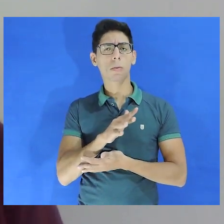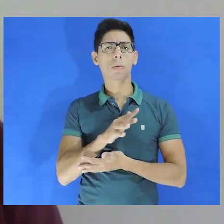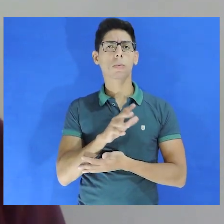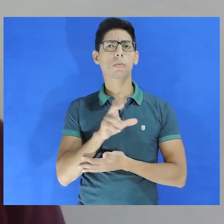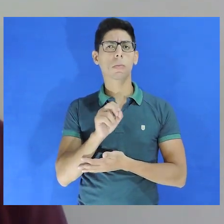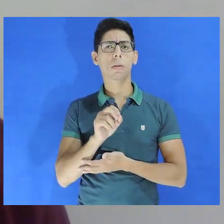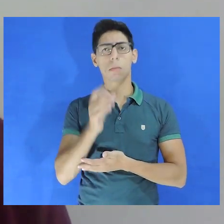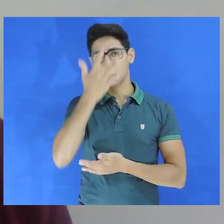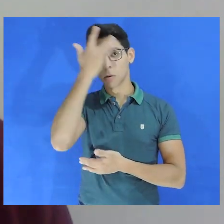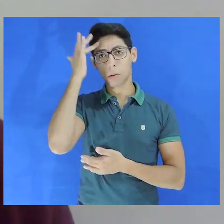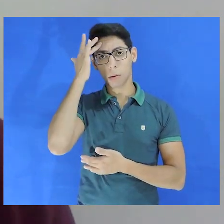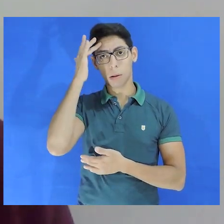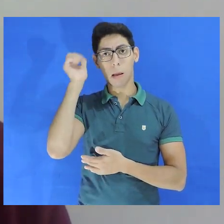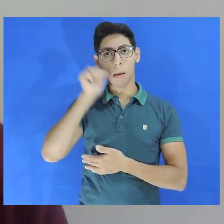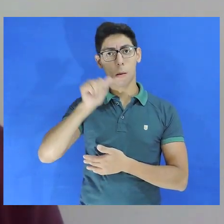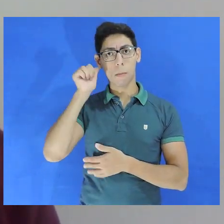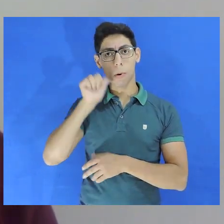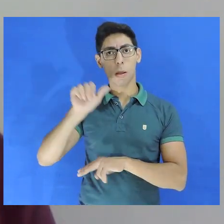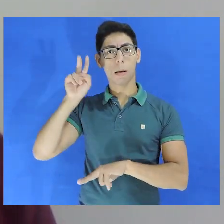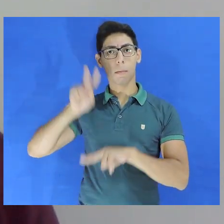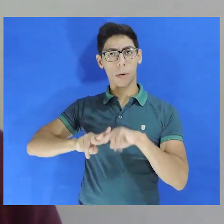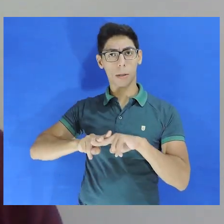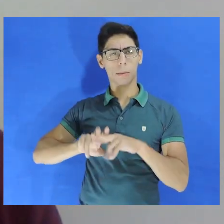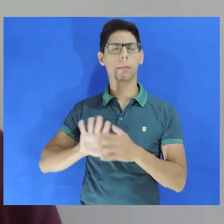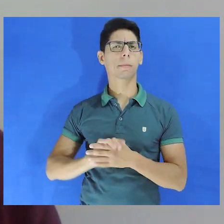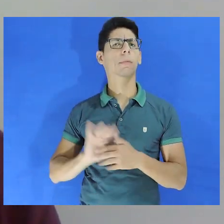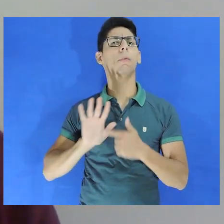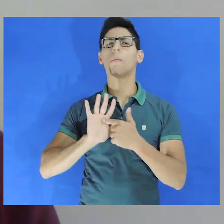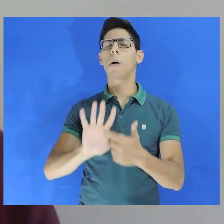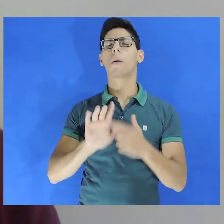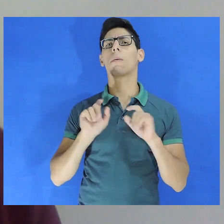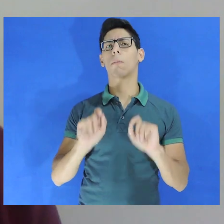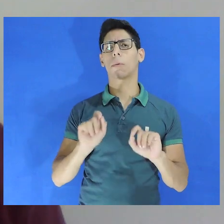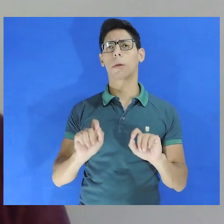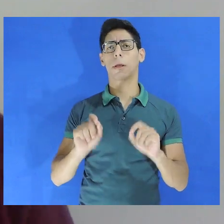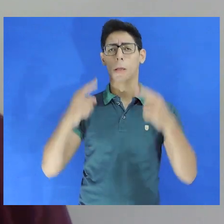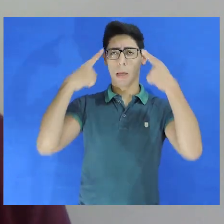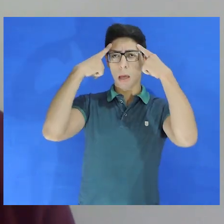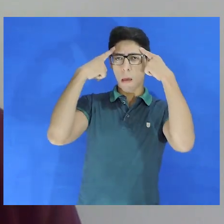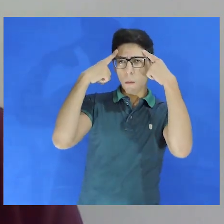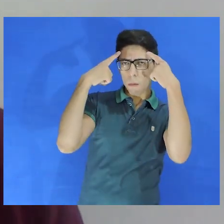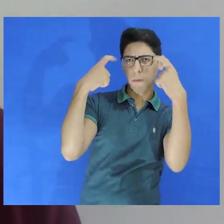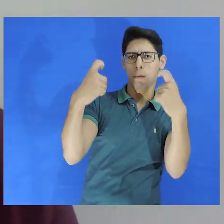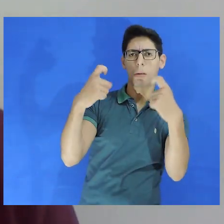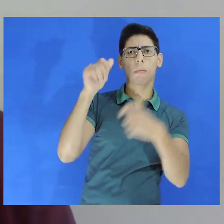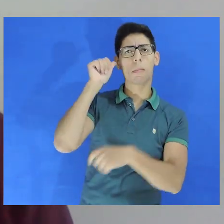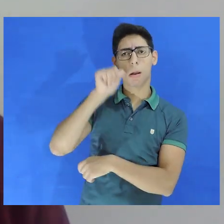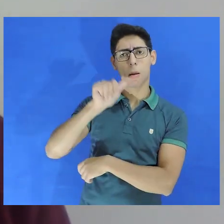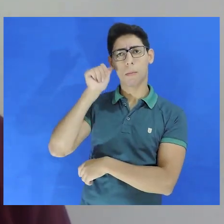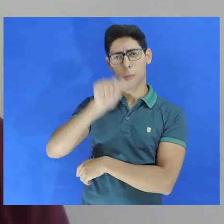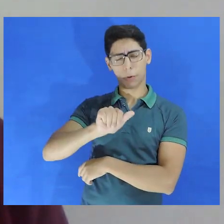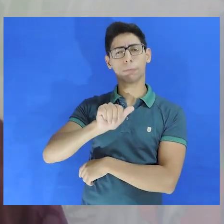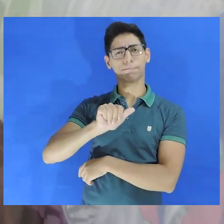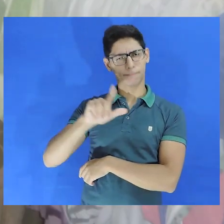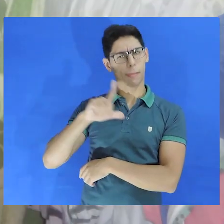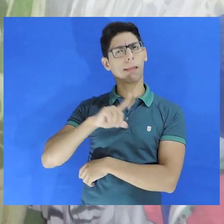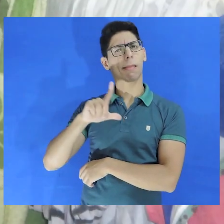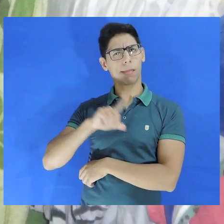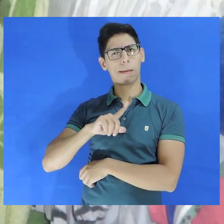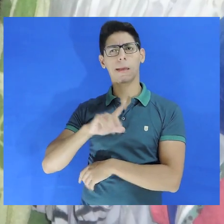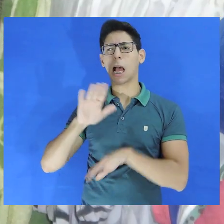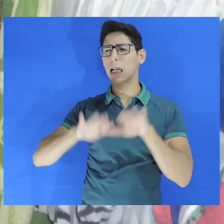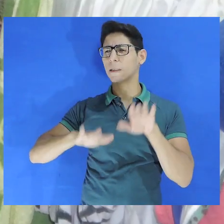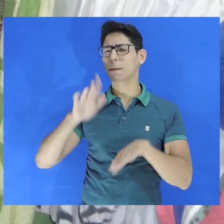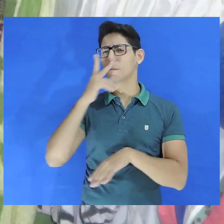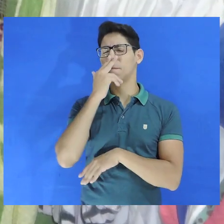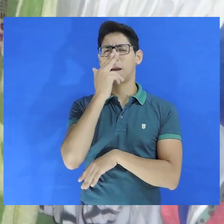cerca 71 deles tem como vítima mulher presa. Isso mostra bem claro que a violência sofrida pela mulher